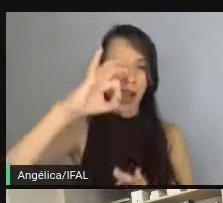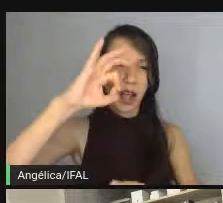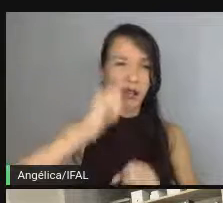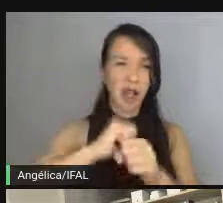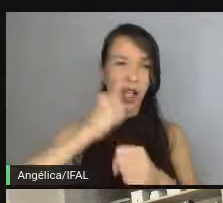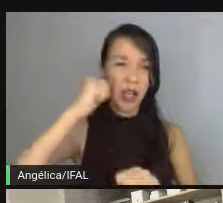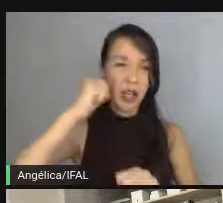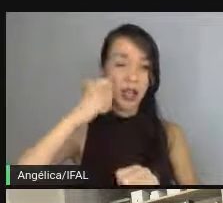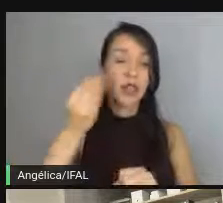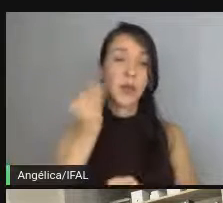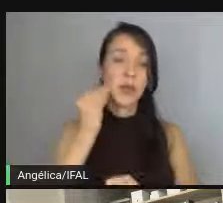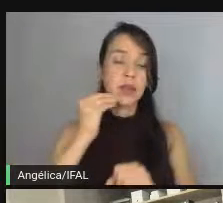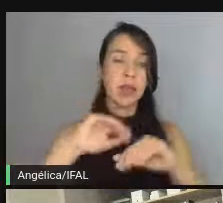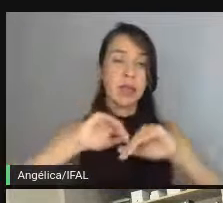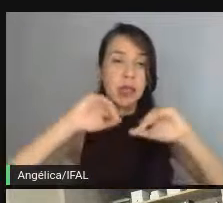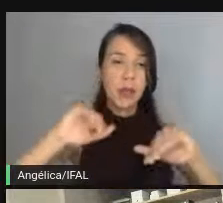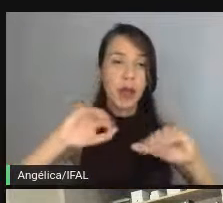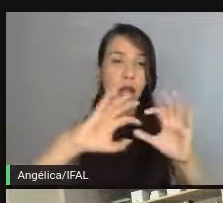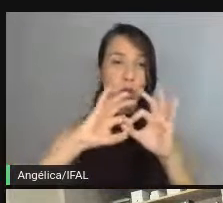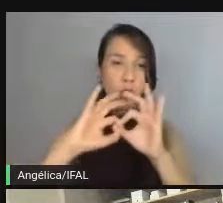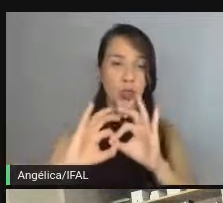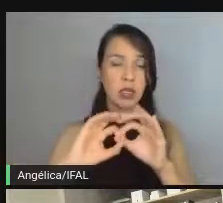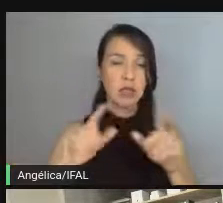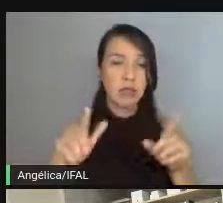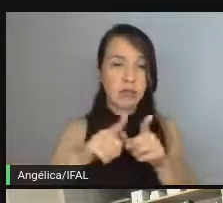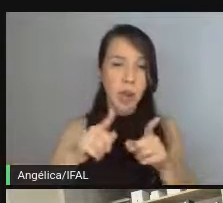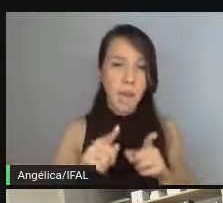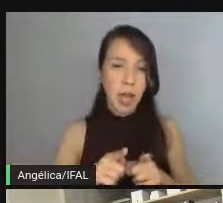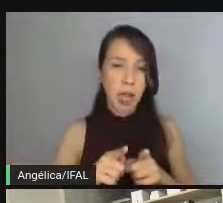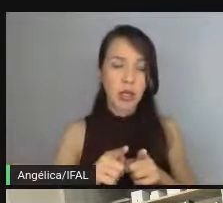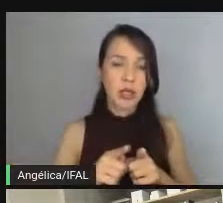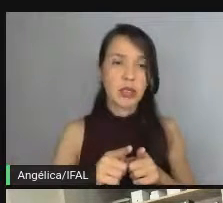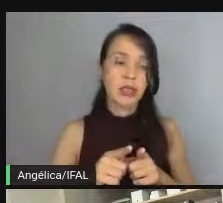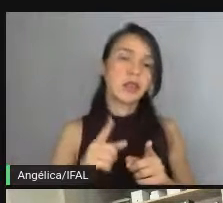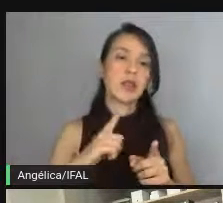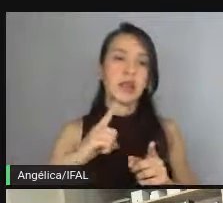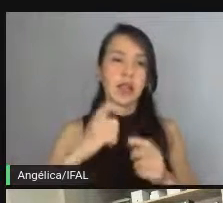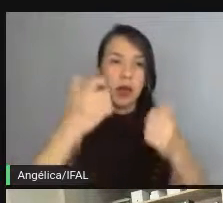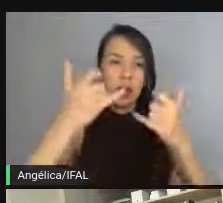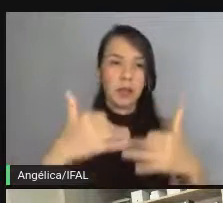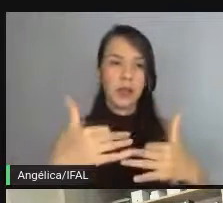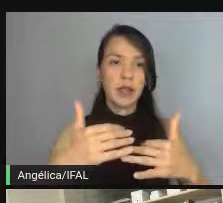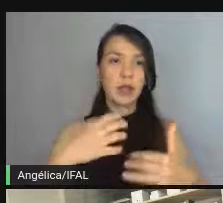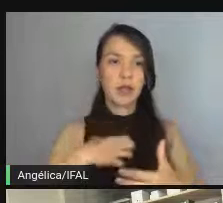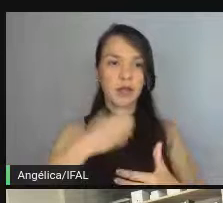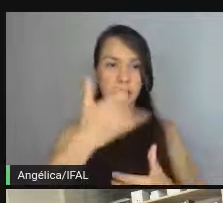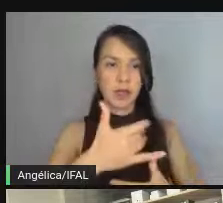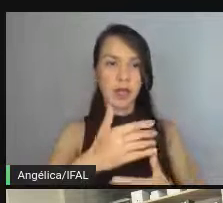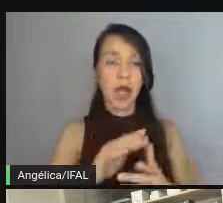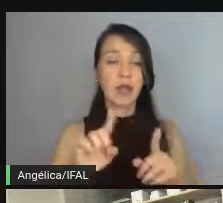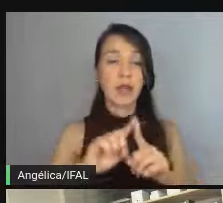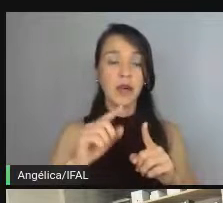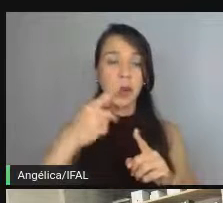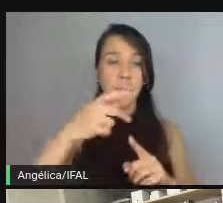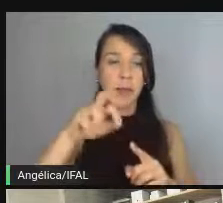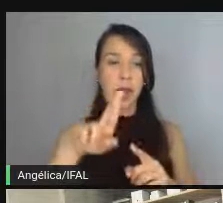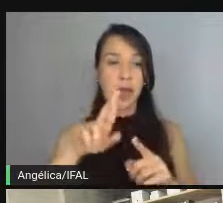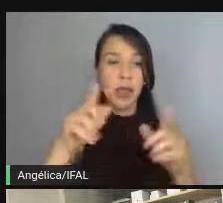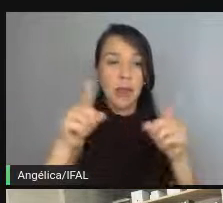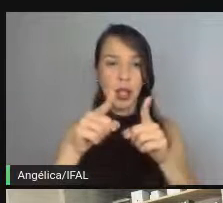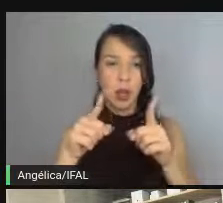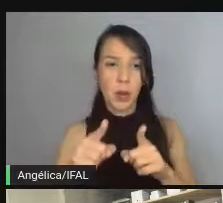eu posso tentar separar em contextos menores que façam sentido, como o Farin me comentou, e crie um PR menor. Então, eu sempre